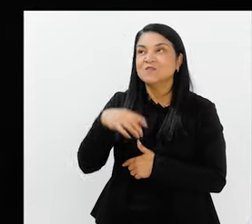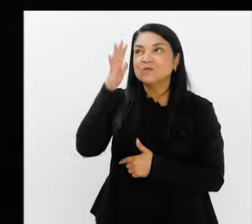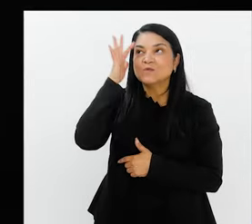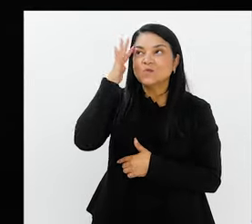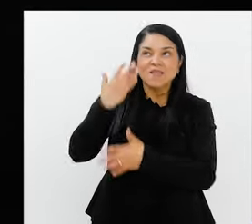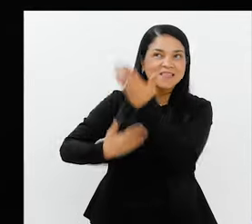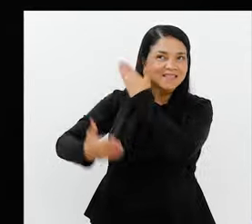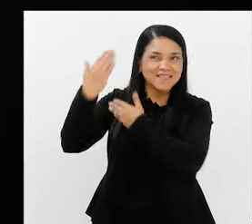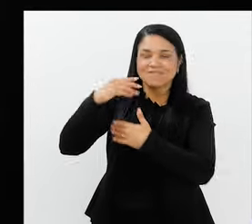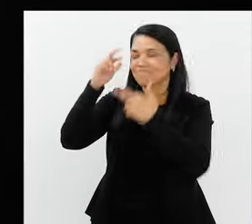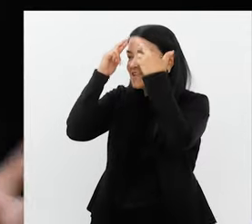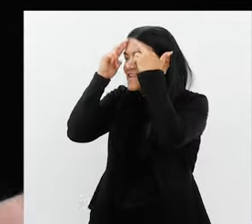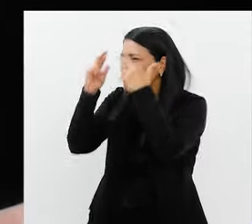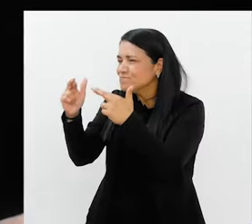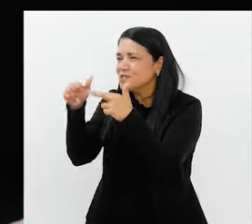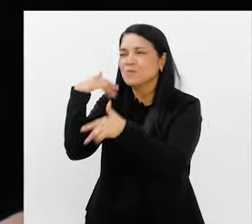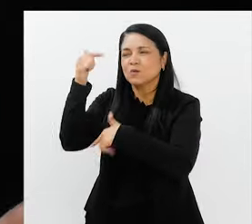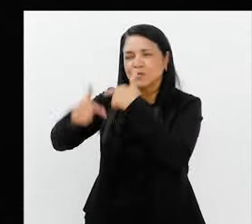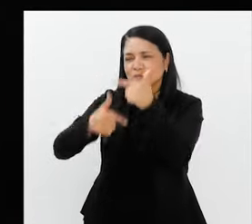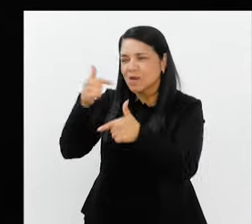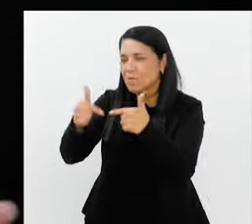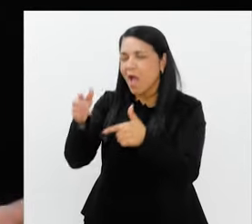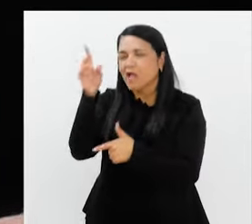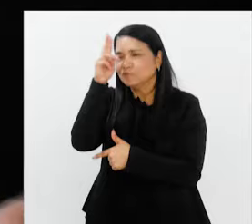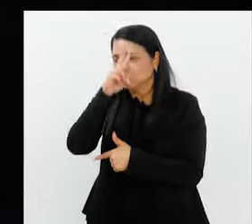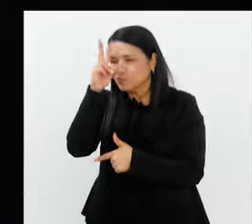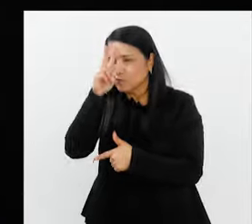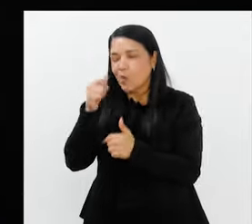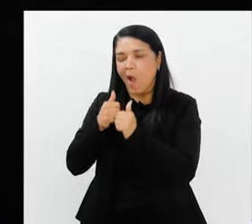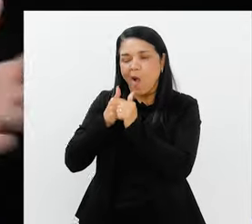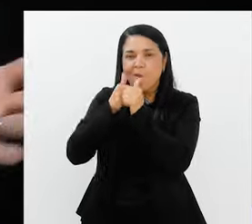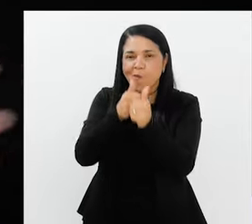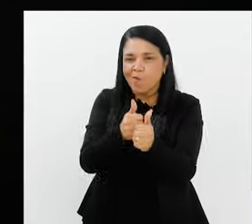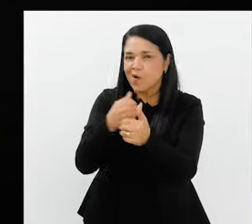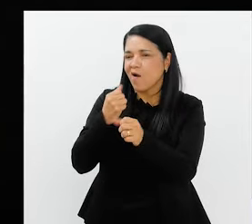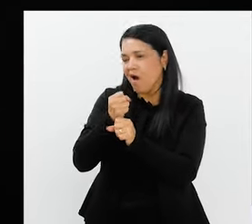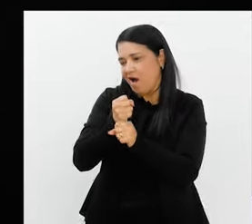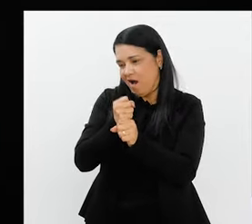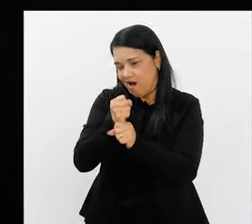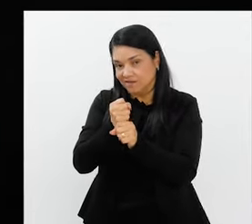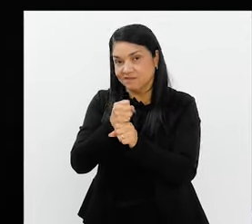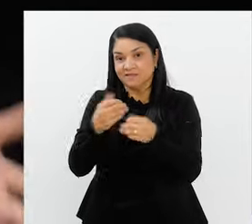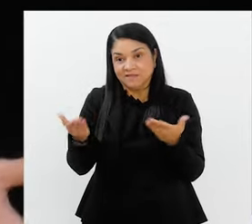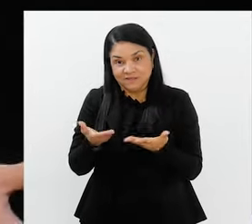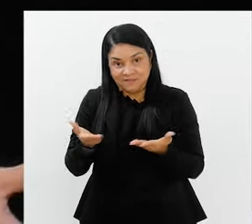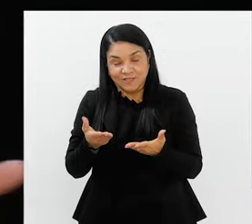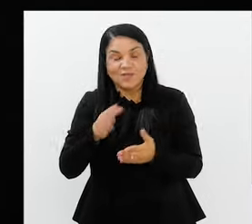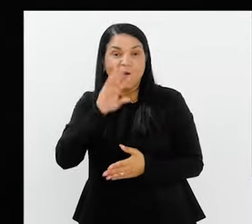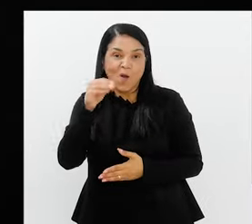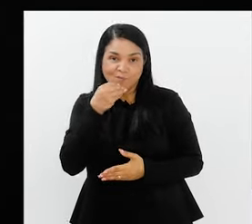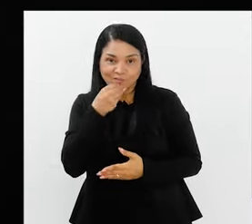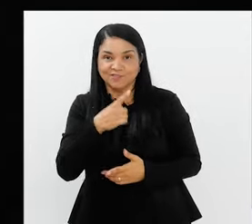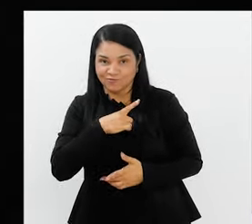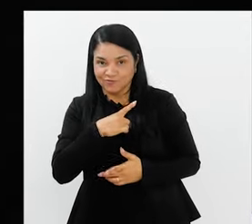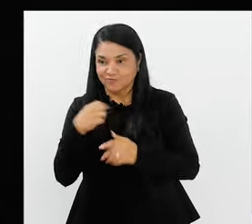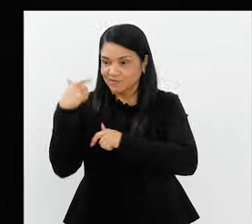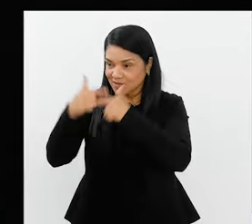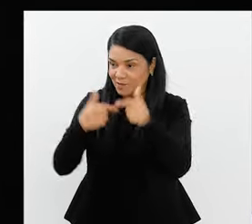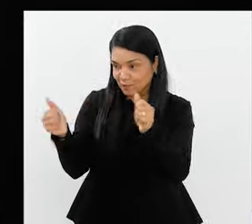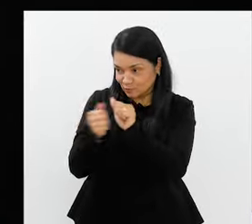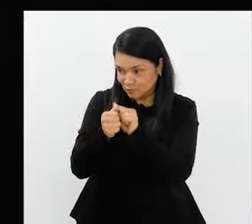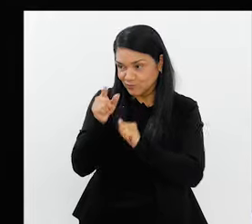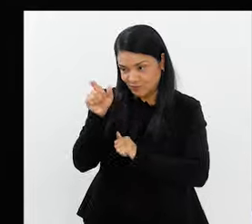sonho antigo. Eu tenho o maior respeito pelo seu trabalho, pela sua história, que eu acompanho há muito tempo. E esse ano eu tive essa oportunidade.